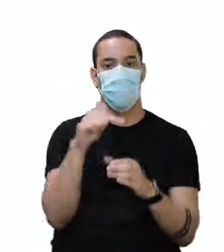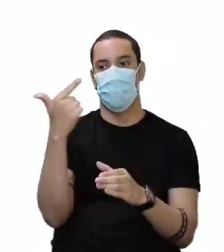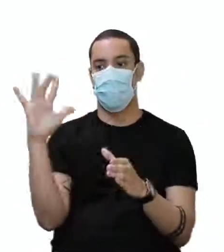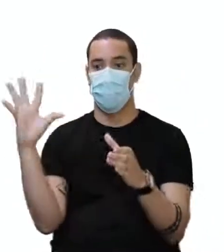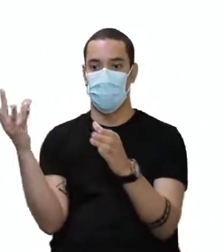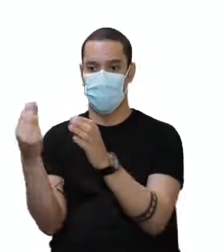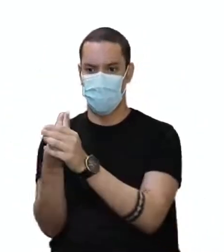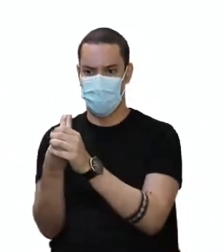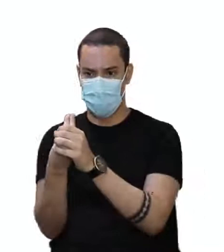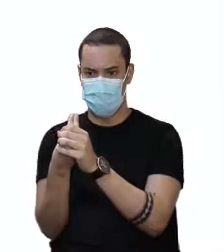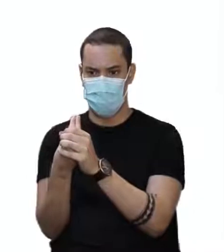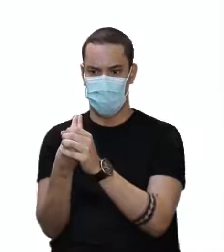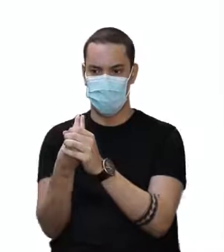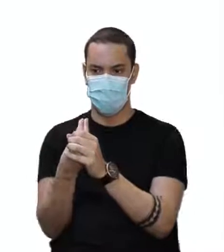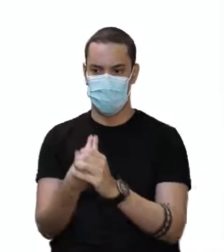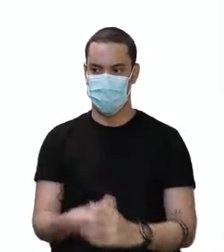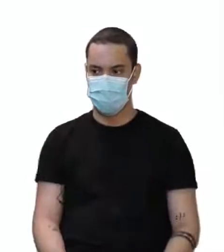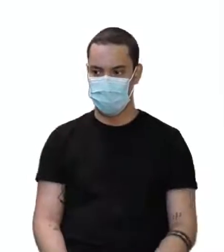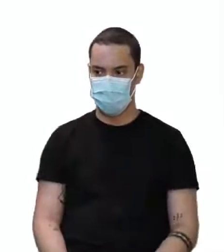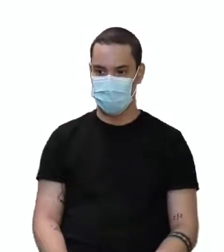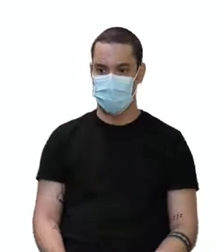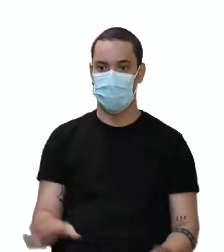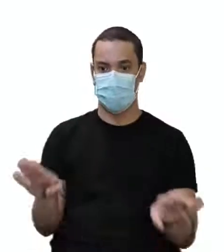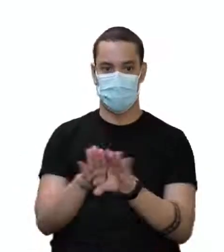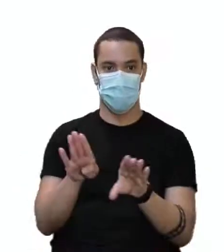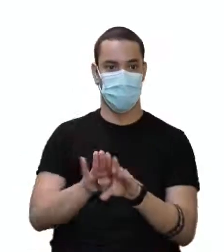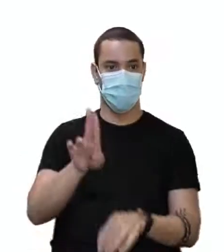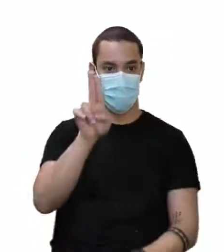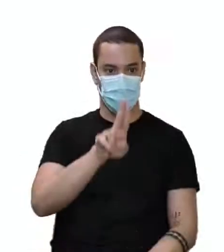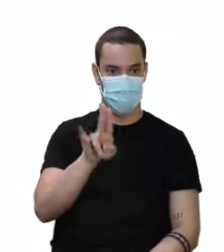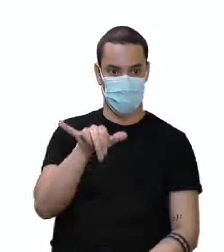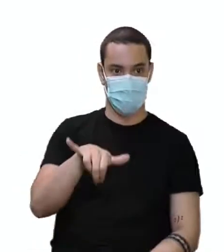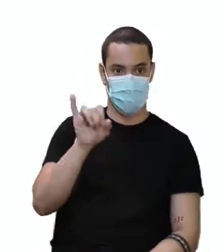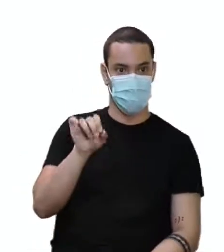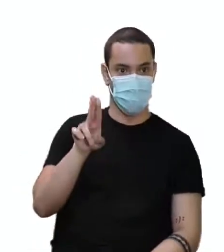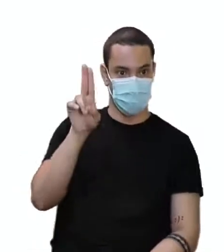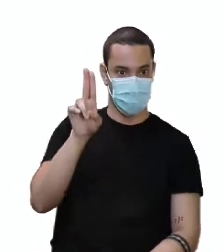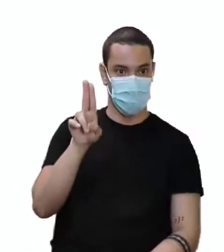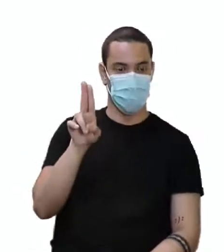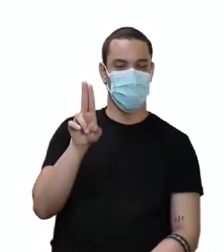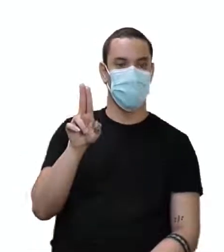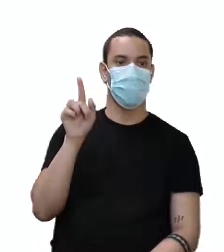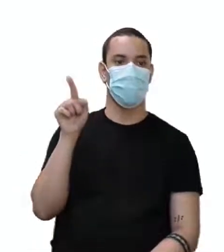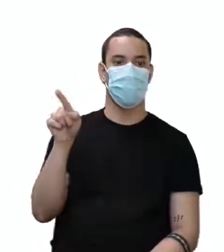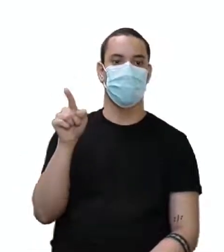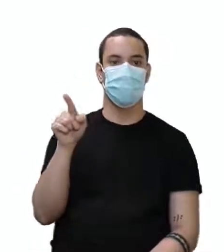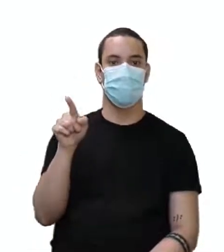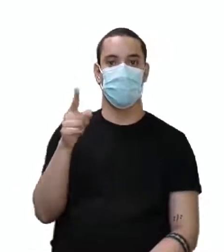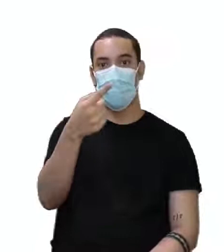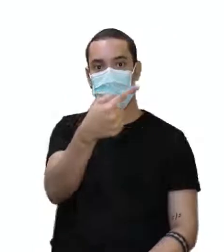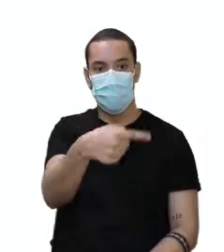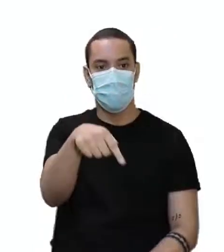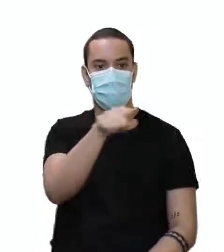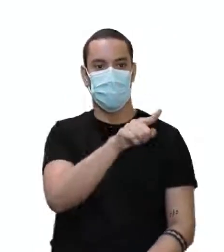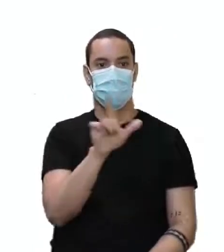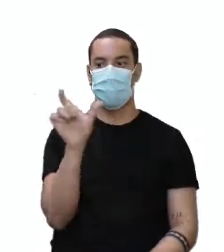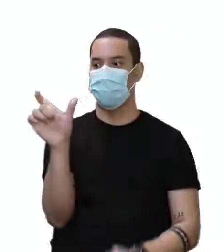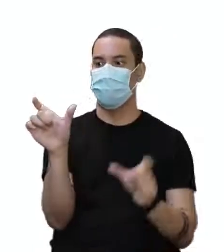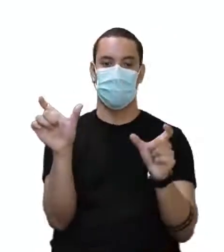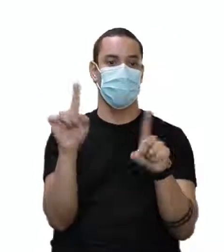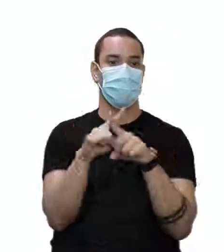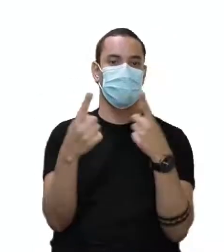plural. Aí, você também usa, lembrando do you, você. Você e vocês, essa palavra.